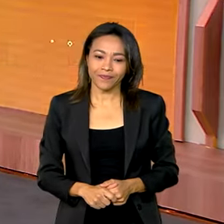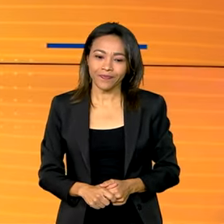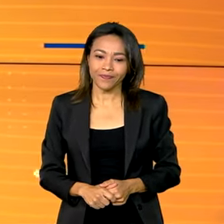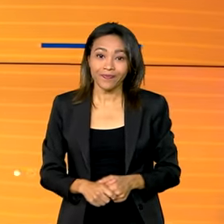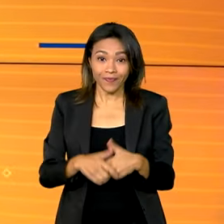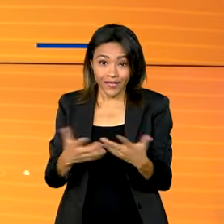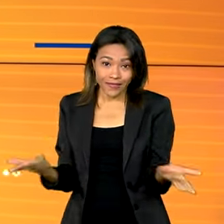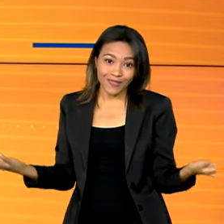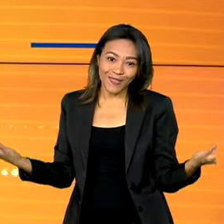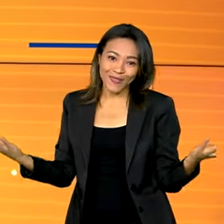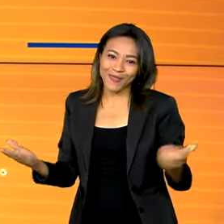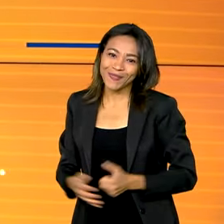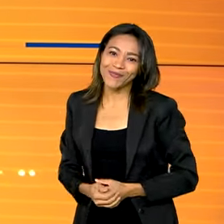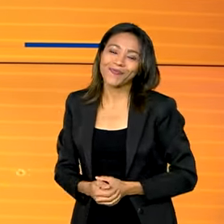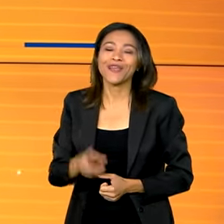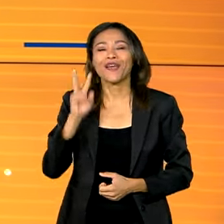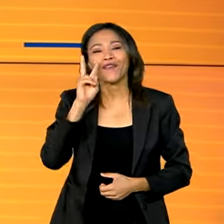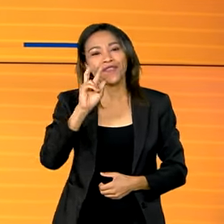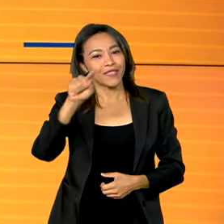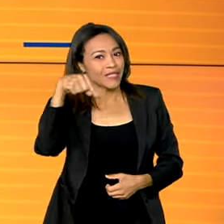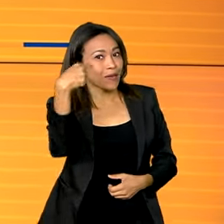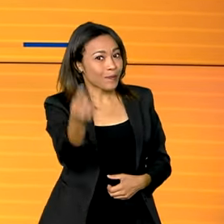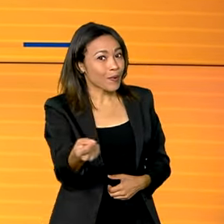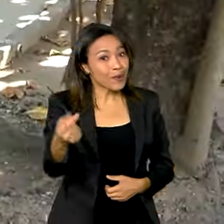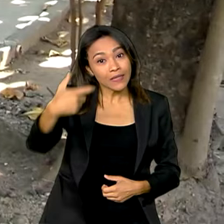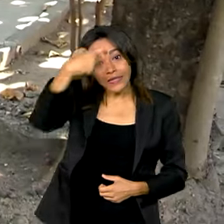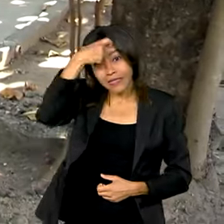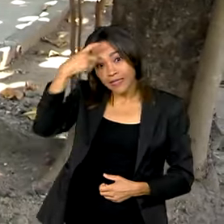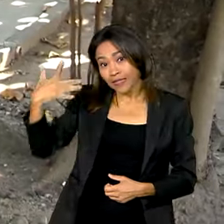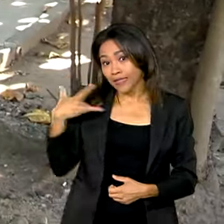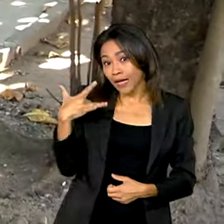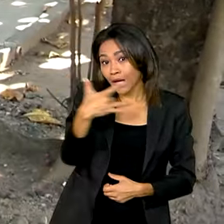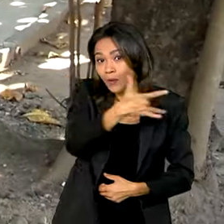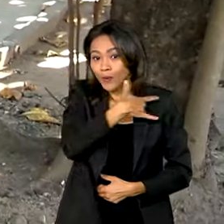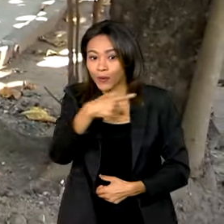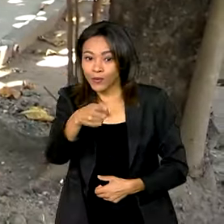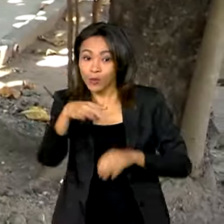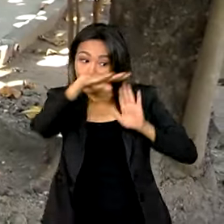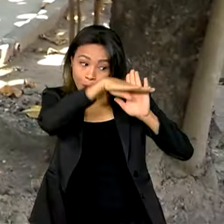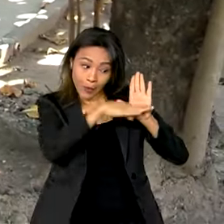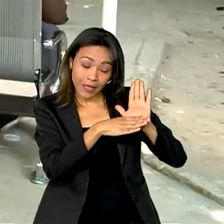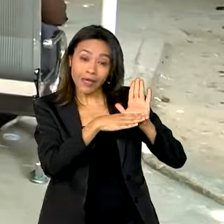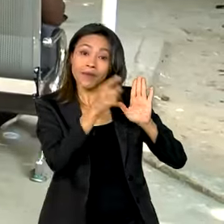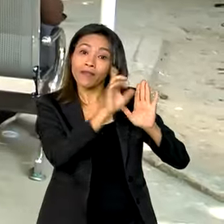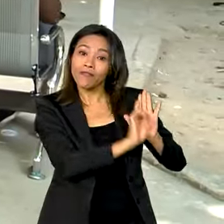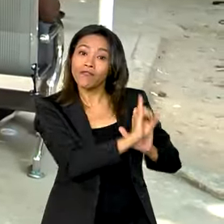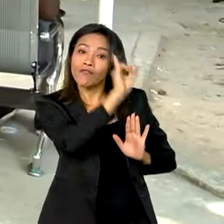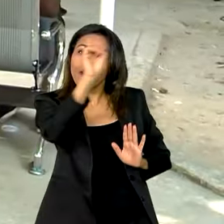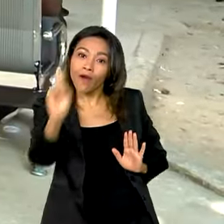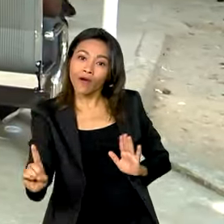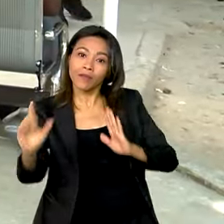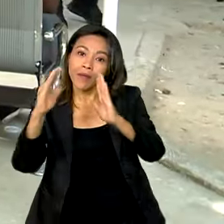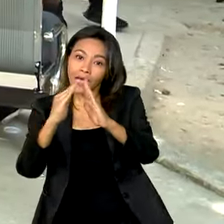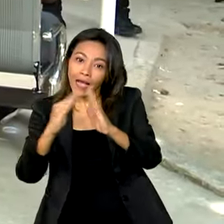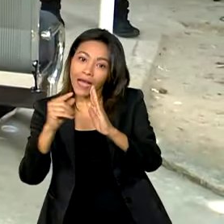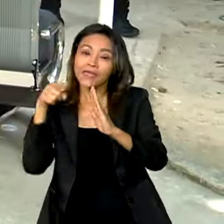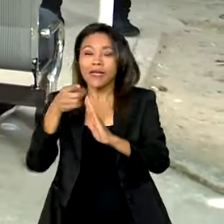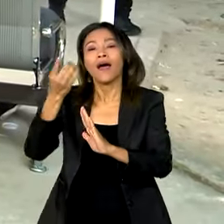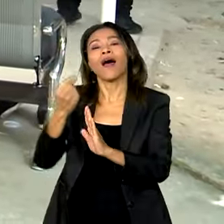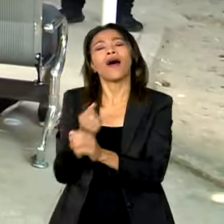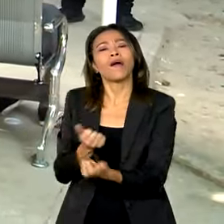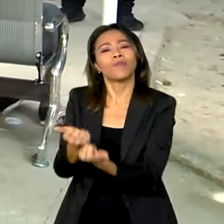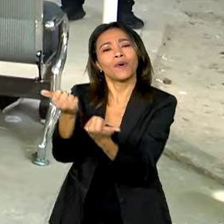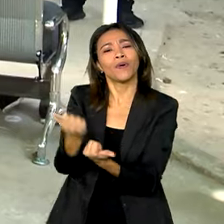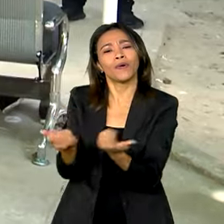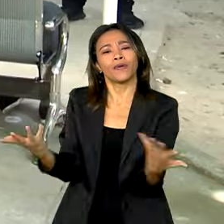É isso, gente. Veja a seguir, Saúde Mental. Programa De Volta Pra Casa garante assistência e inclusão com mais